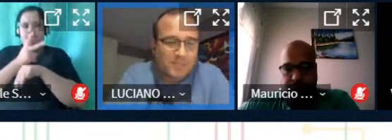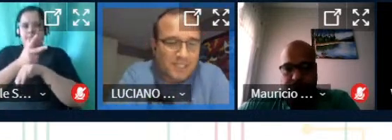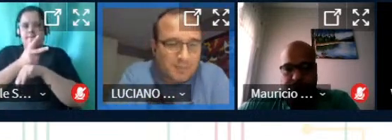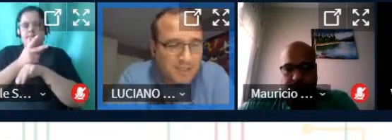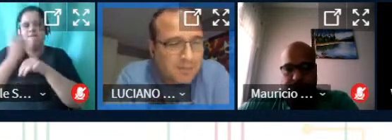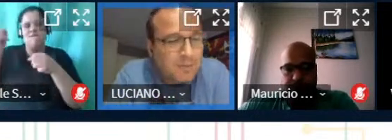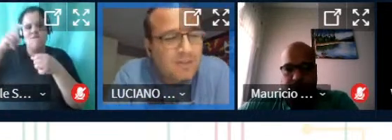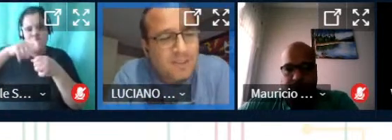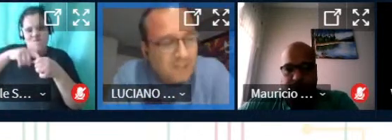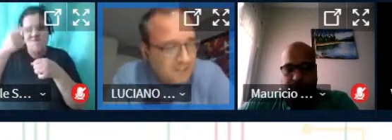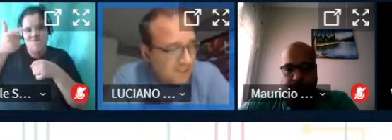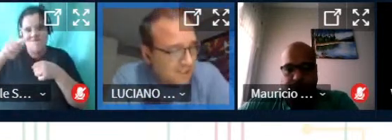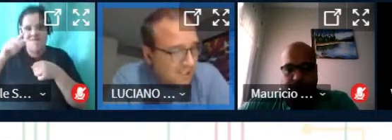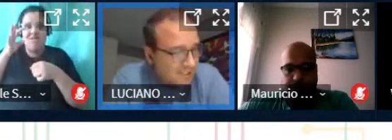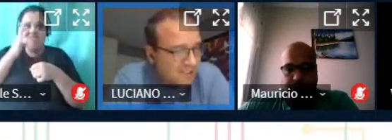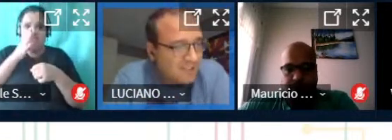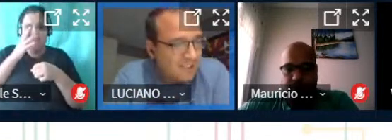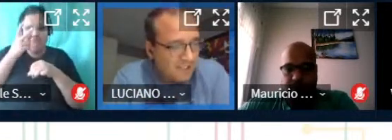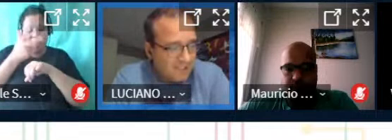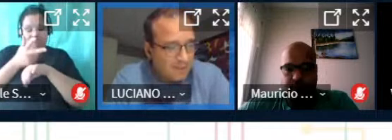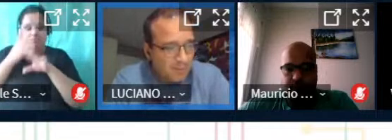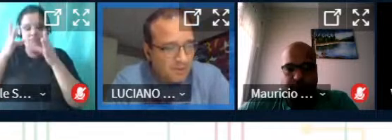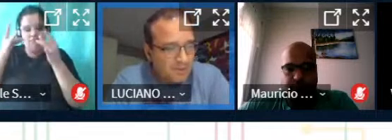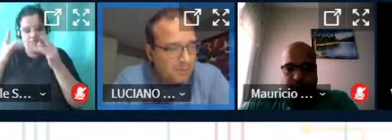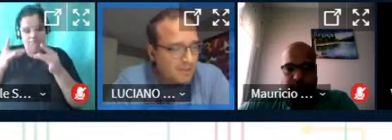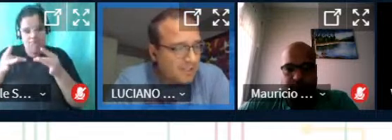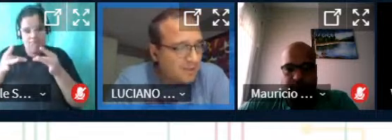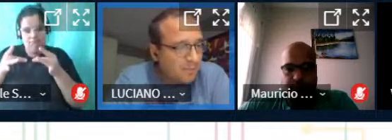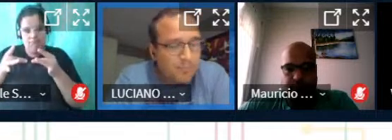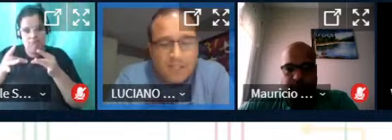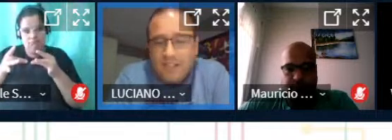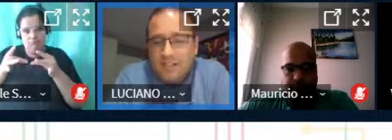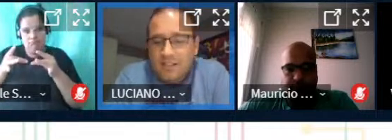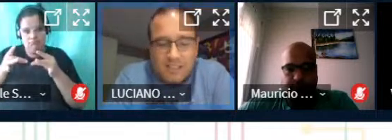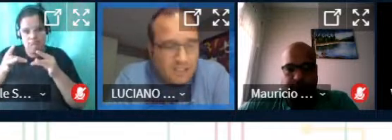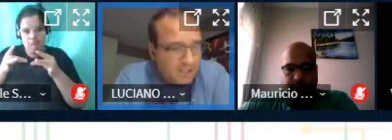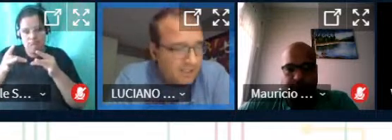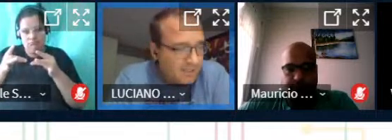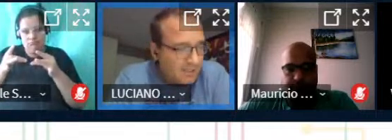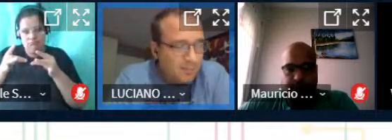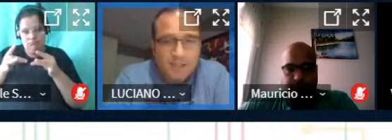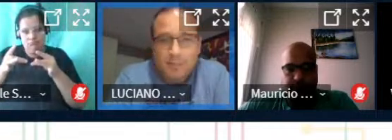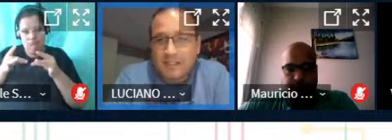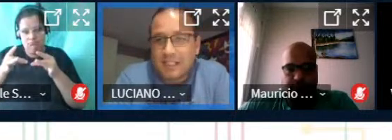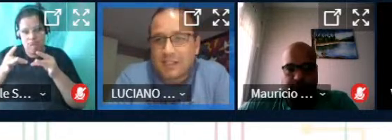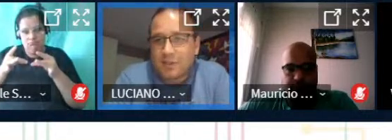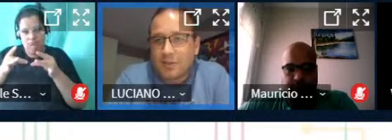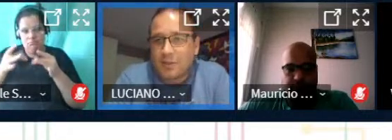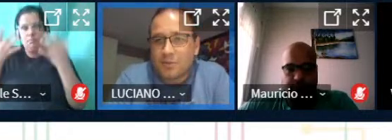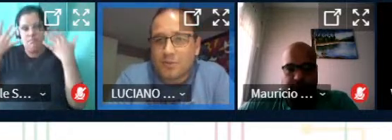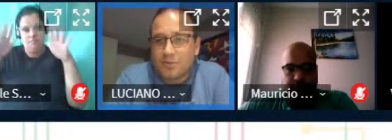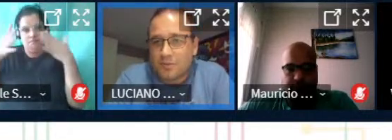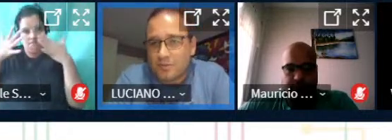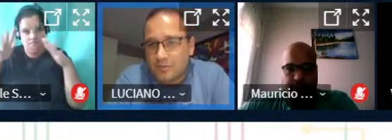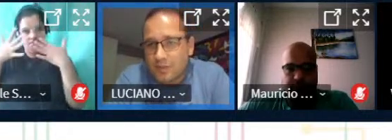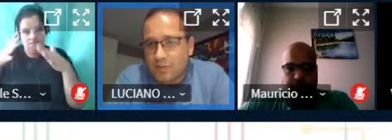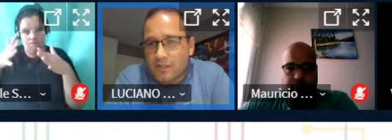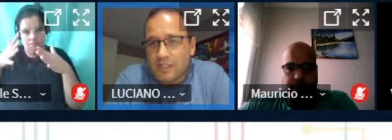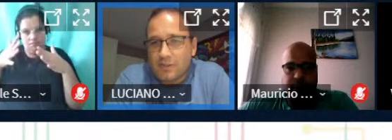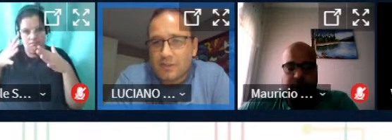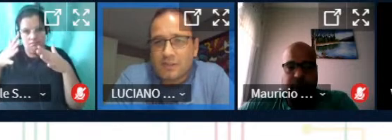voltada para ver detalhes que possam ter passado queria parabenizar então ao